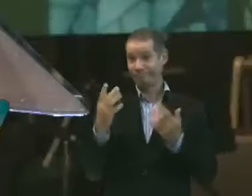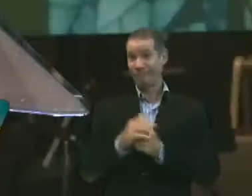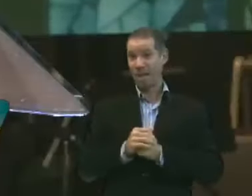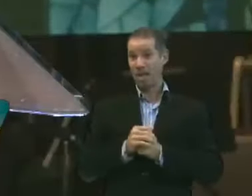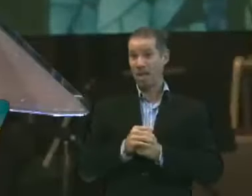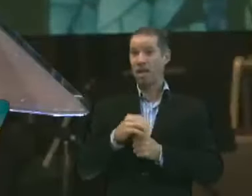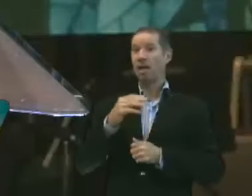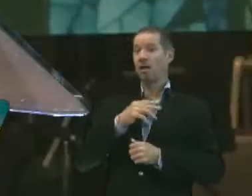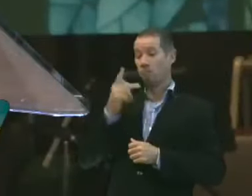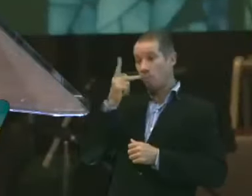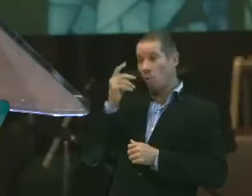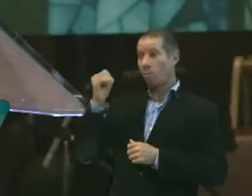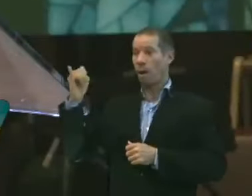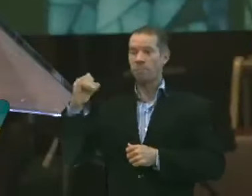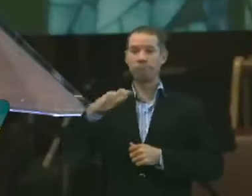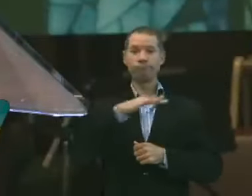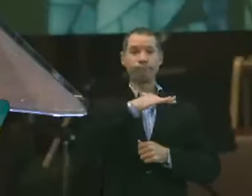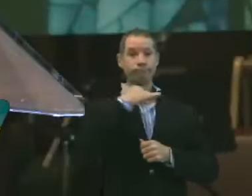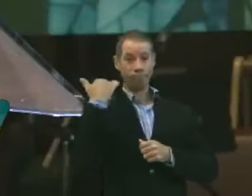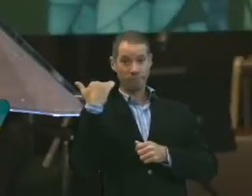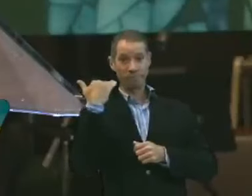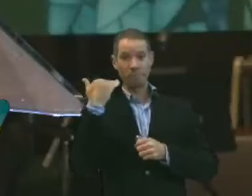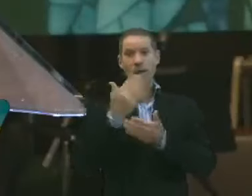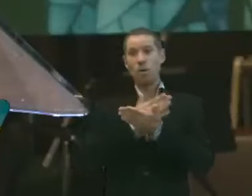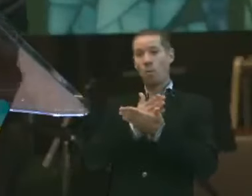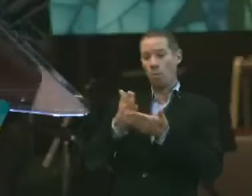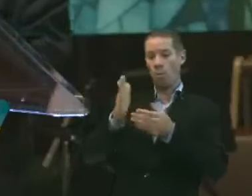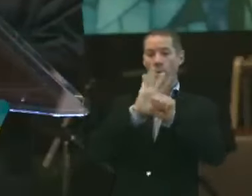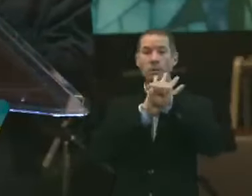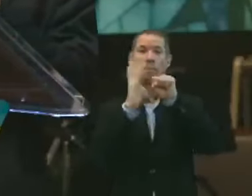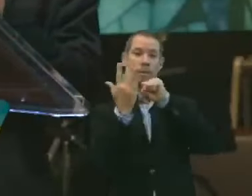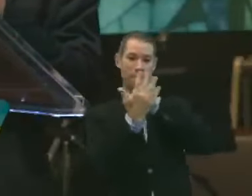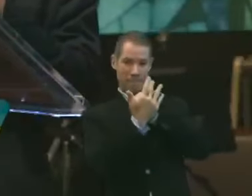O meu pai se foi. No começo da pandemia.